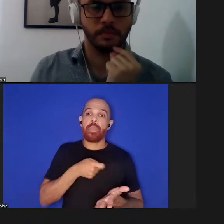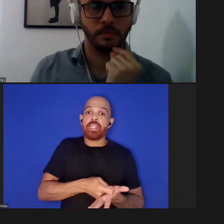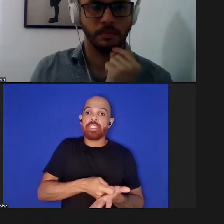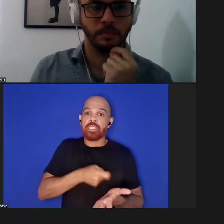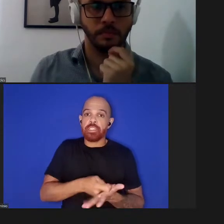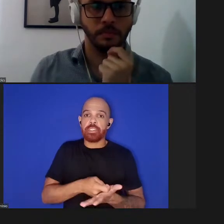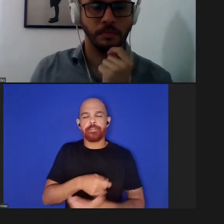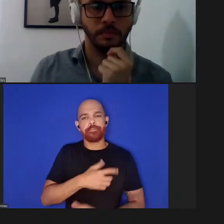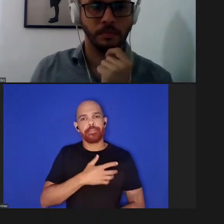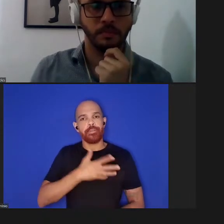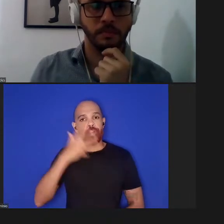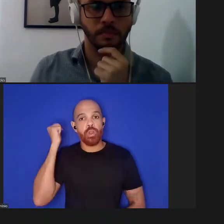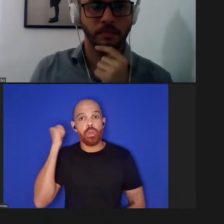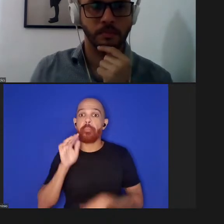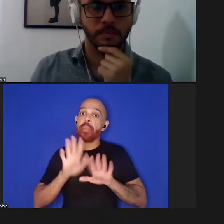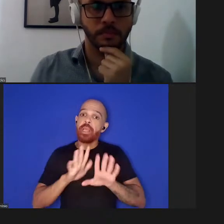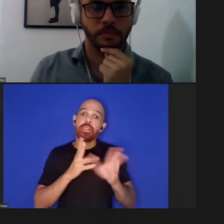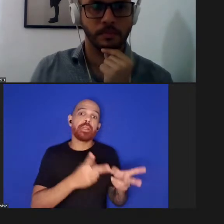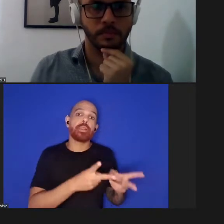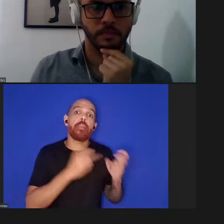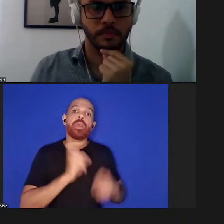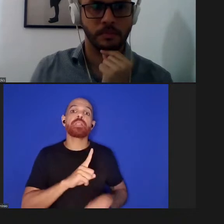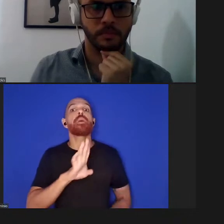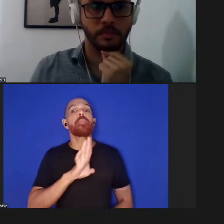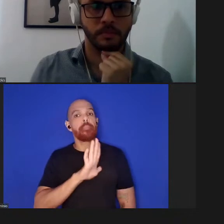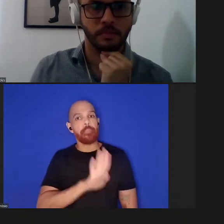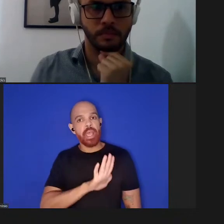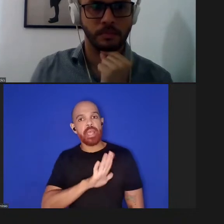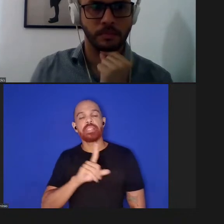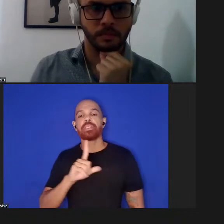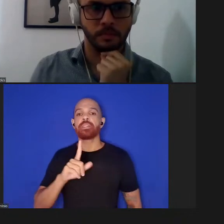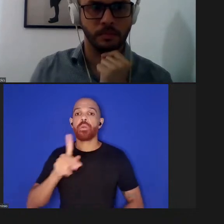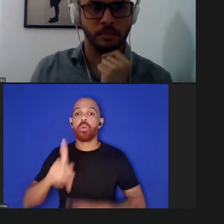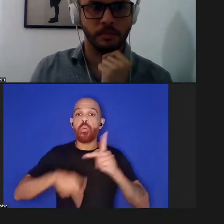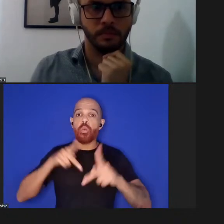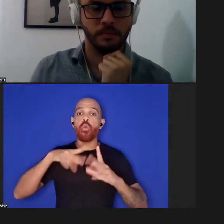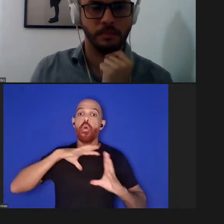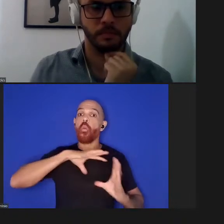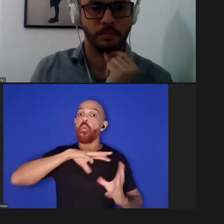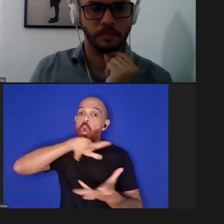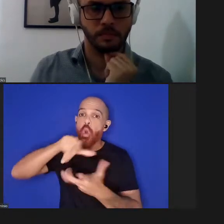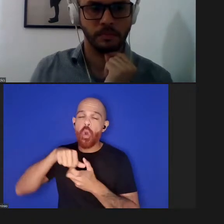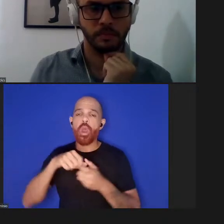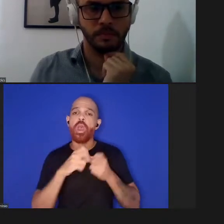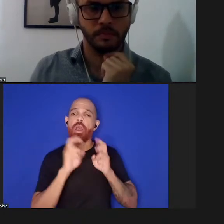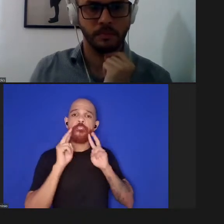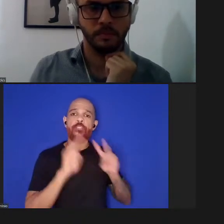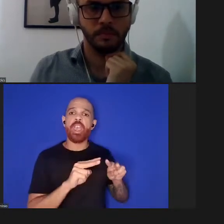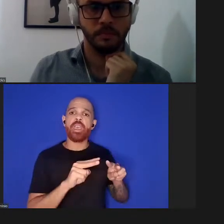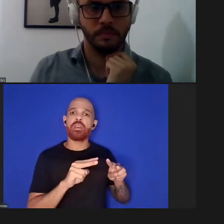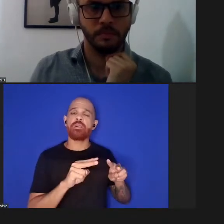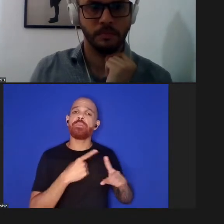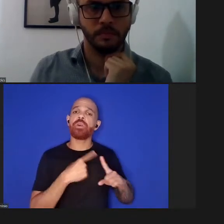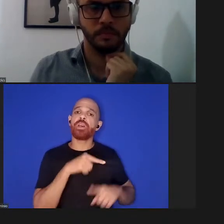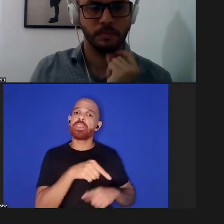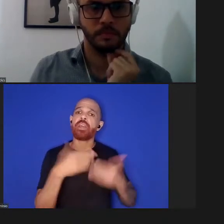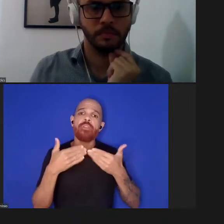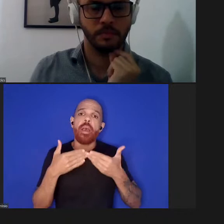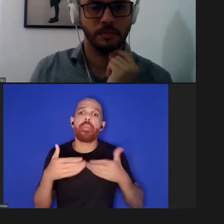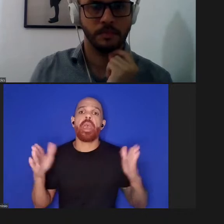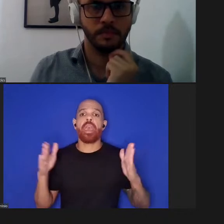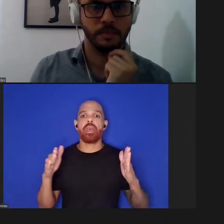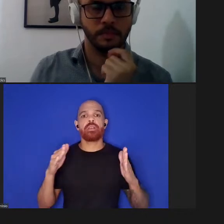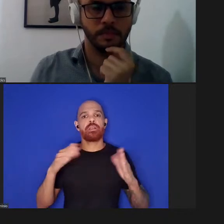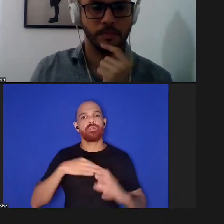qualquer maneira eles não perceberam mas o público o mundo inteiro pôde ver porque simplesmente estava aberto para o mundo então